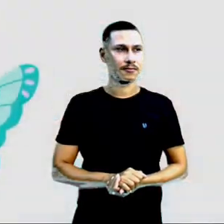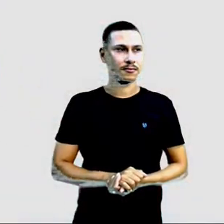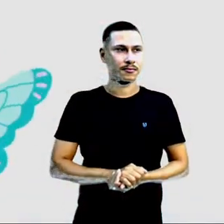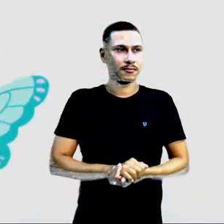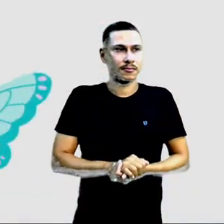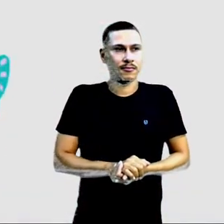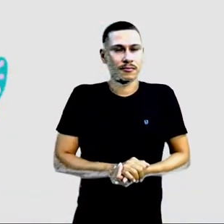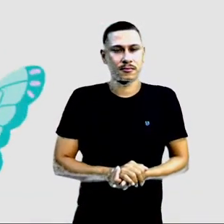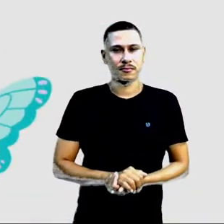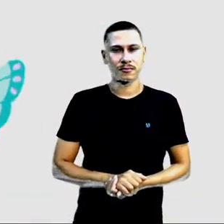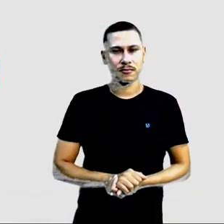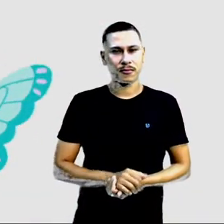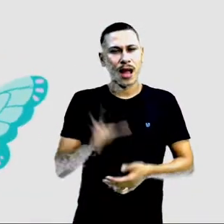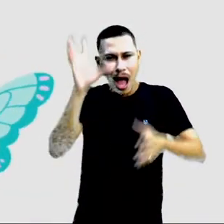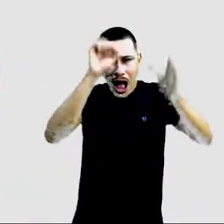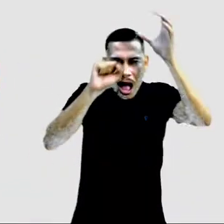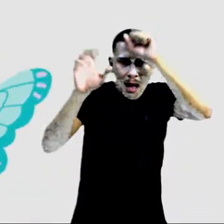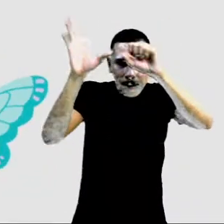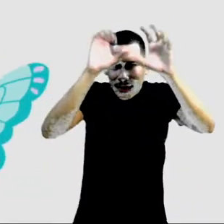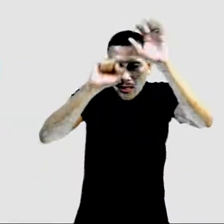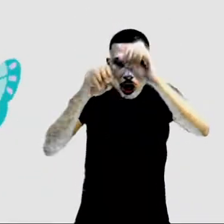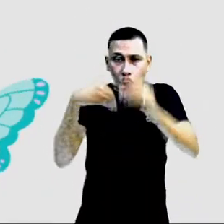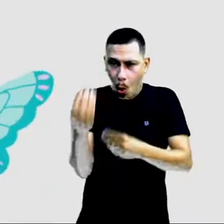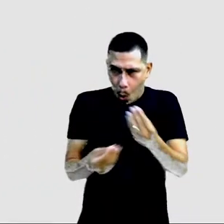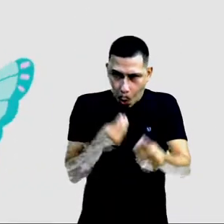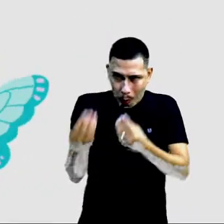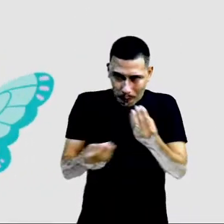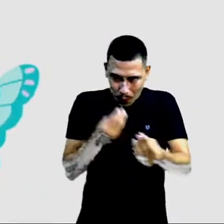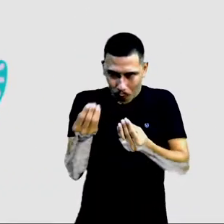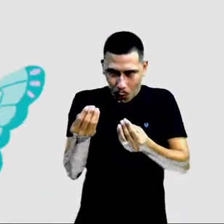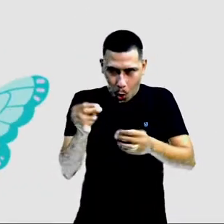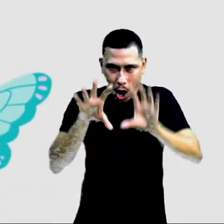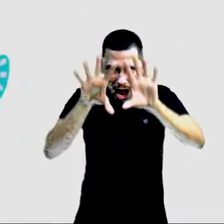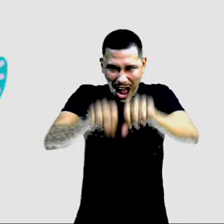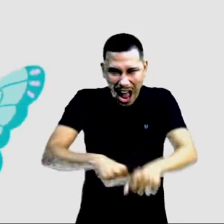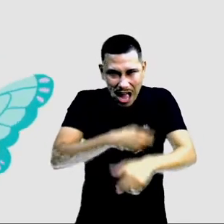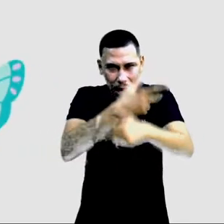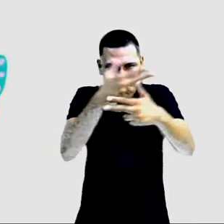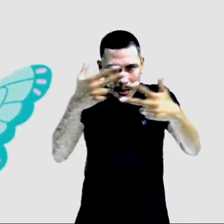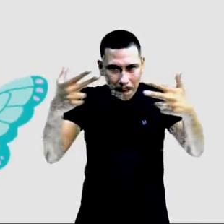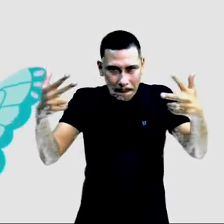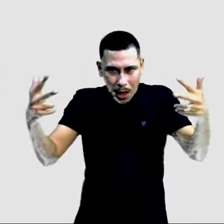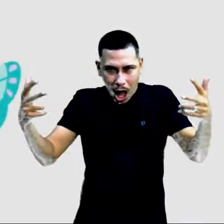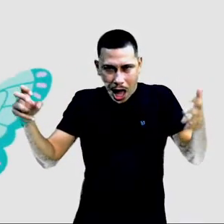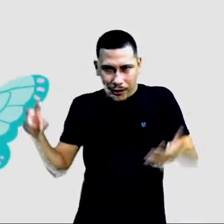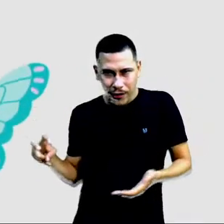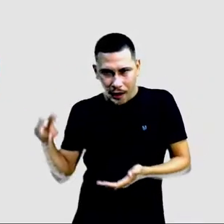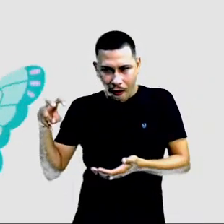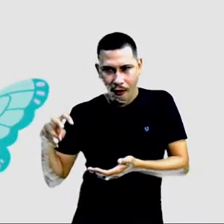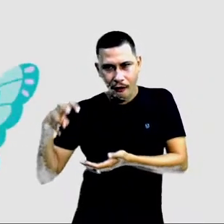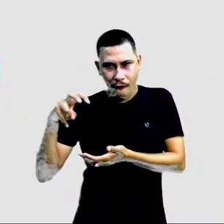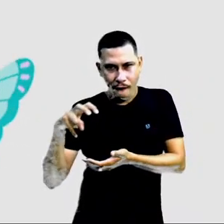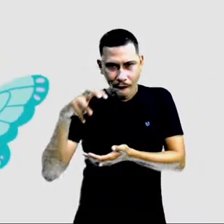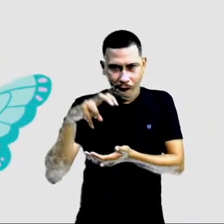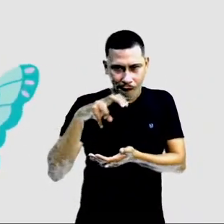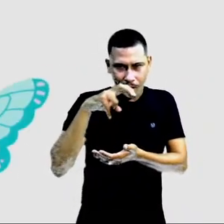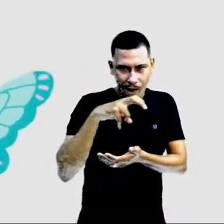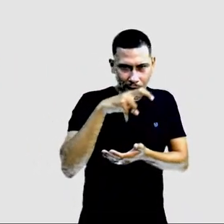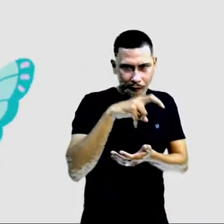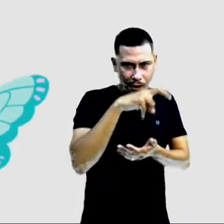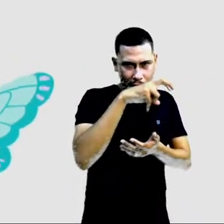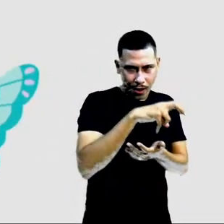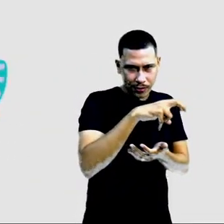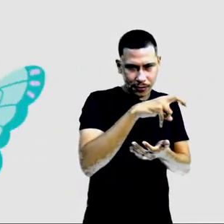Vamos aprender um pouquinho sobre a locomoção dos animais, que é o movimento que eles fazem de um lugar para outro, não isso?